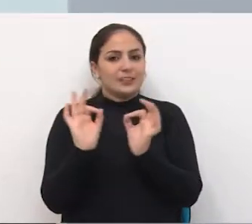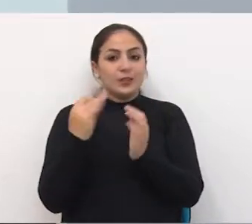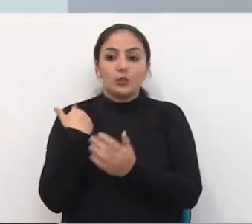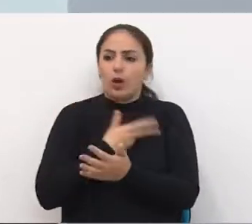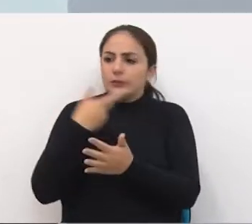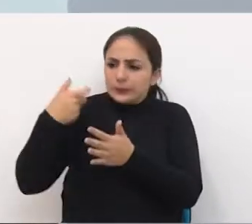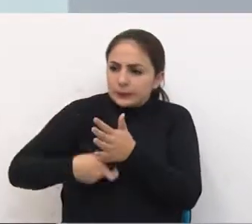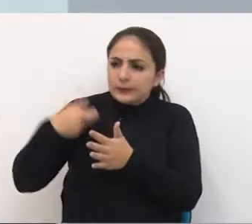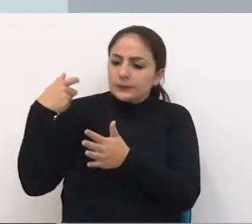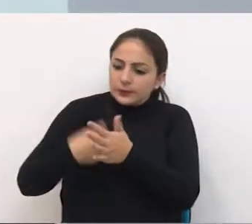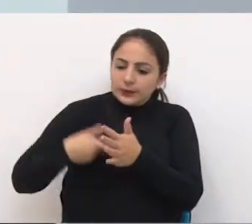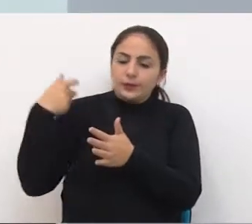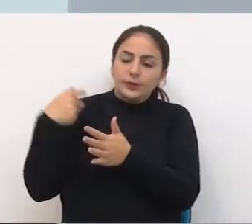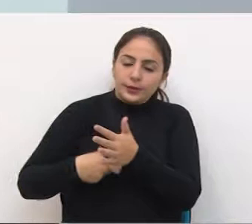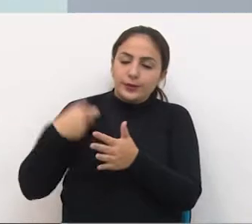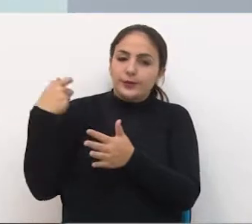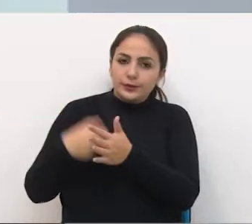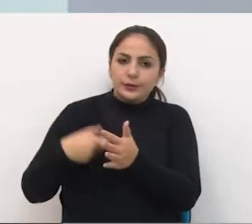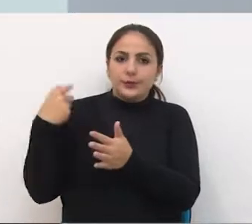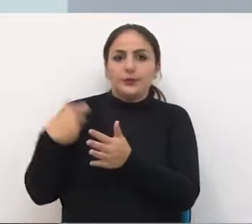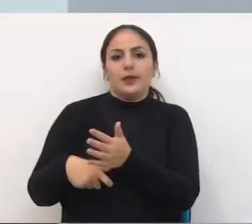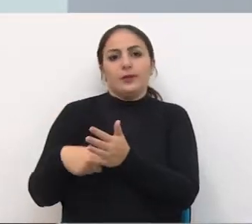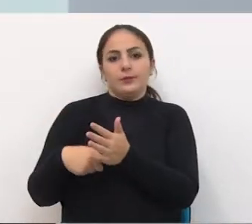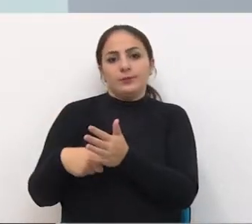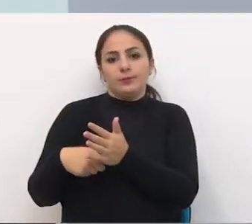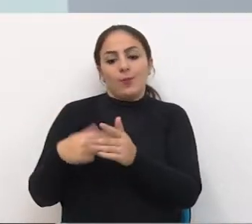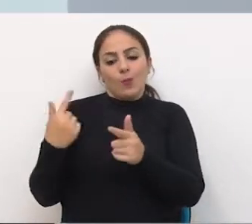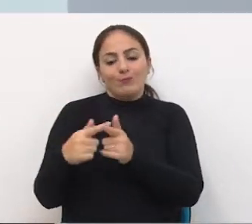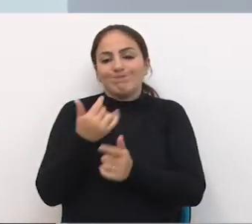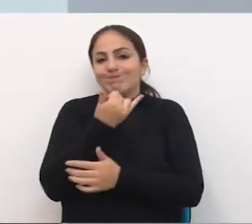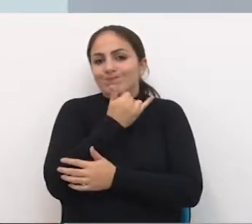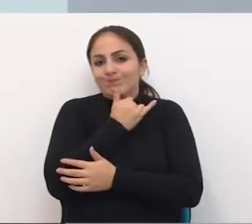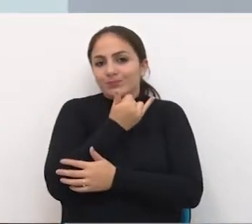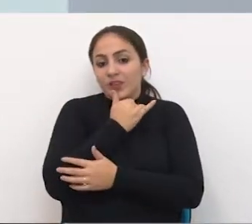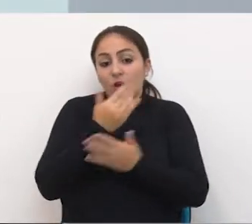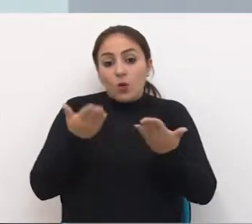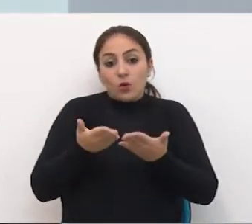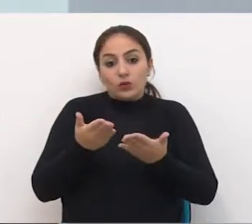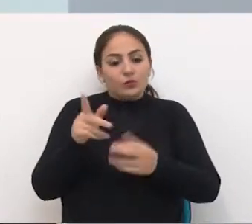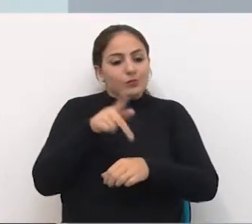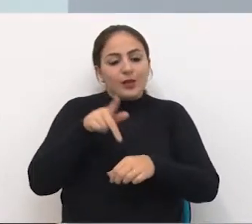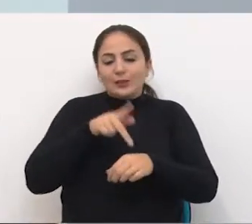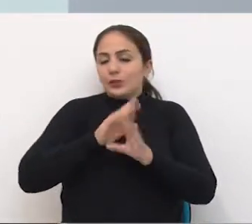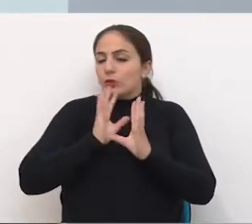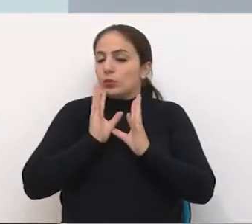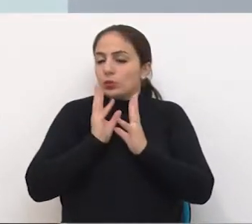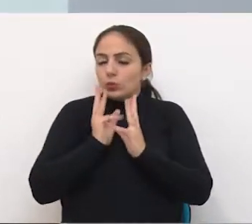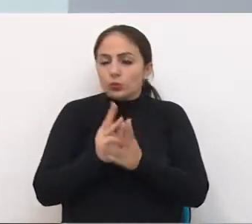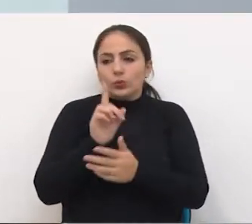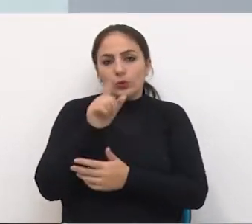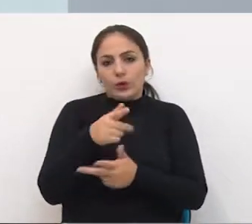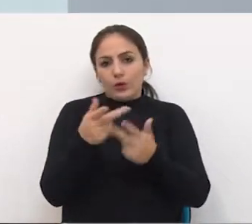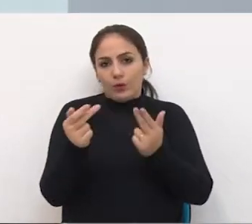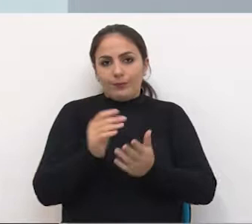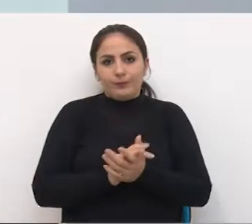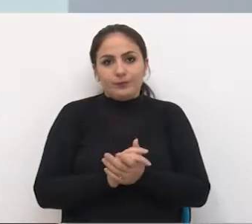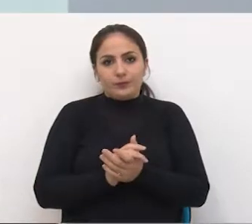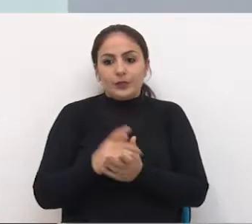coisa, nós temos que insistir, insistir Porque, infelizmente, hoje, não só no Rio Grande do Sul, mas no país é isso Você tem que